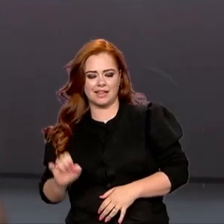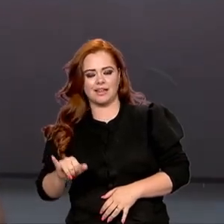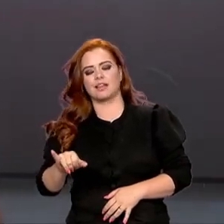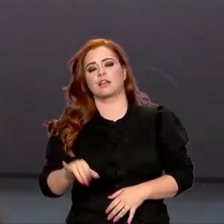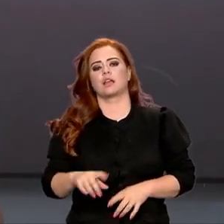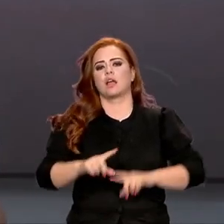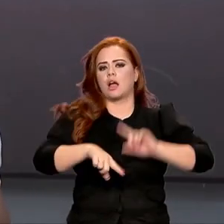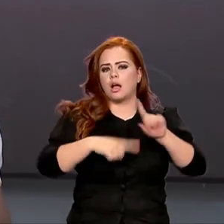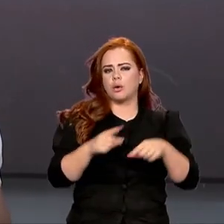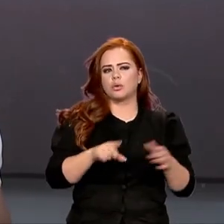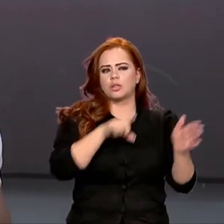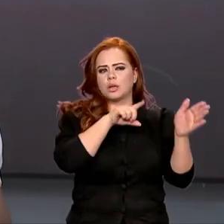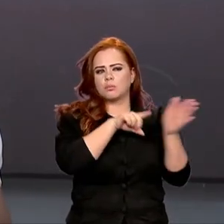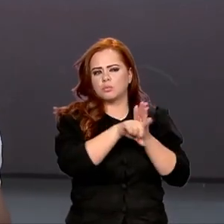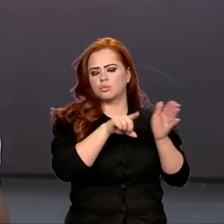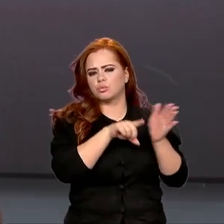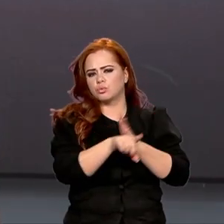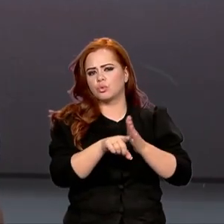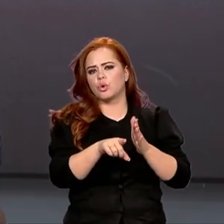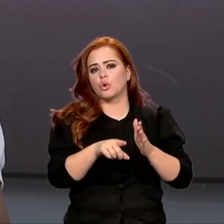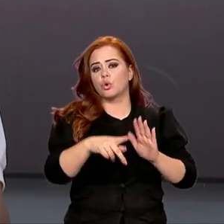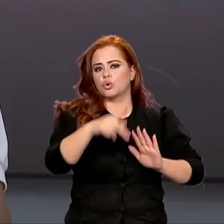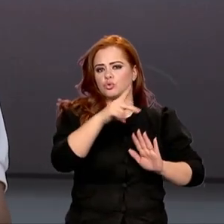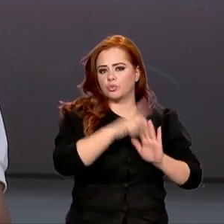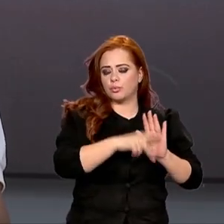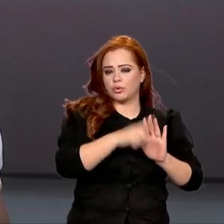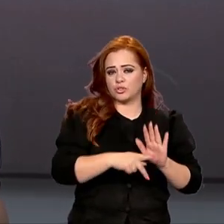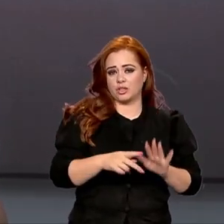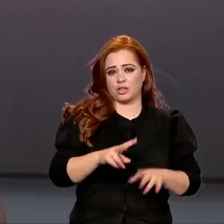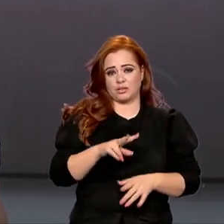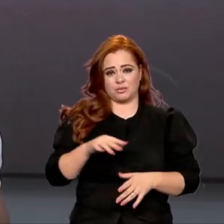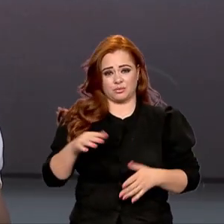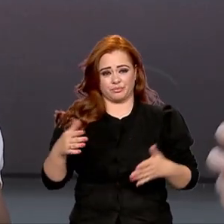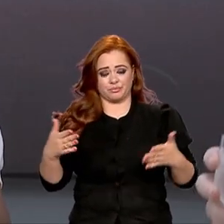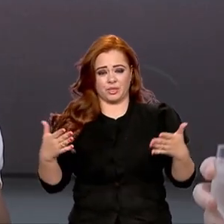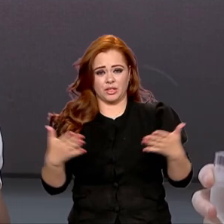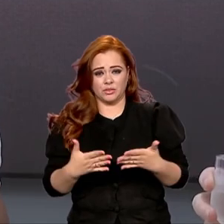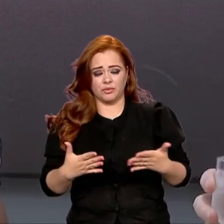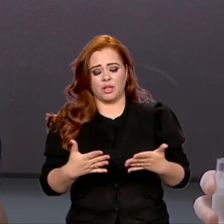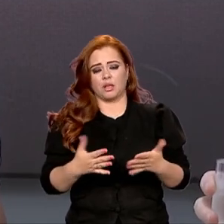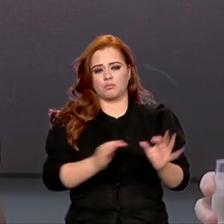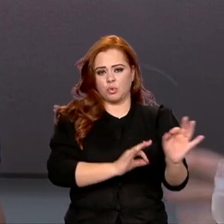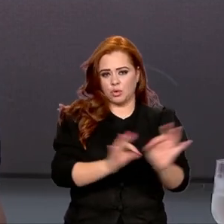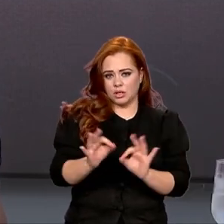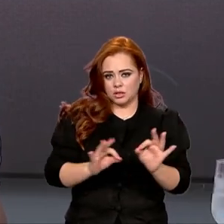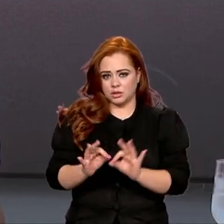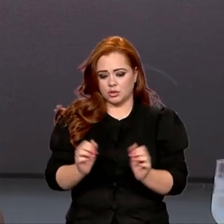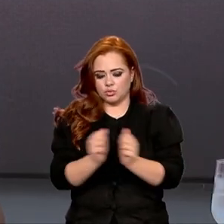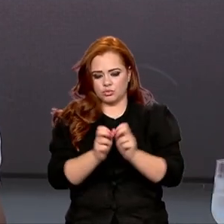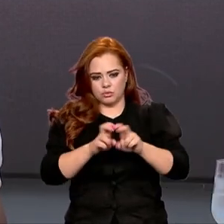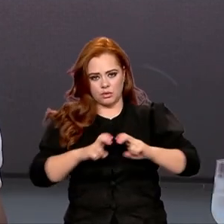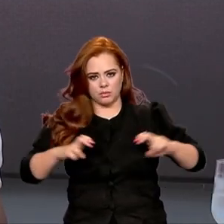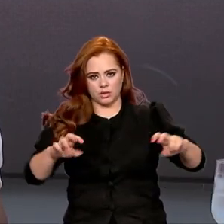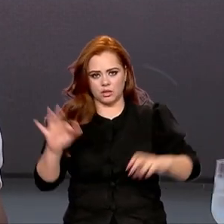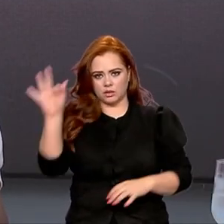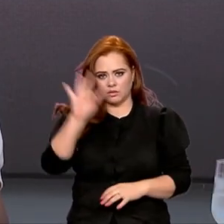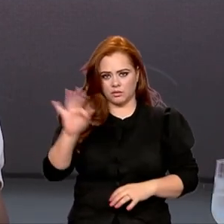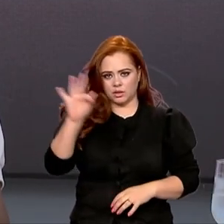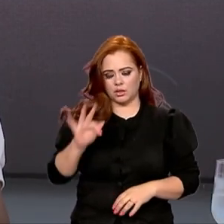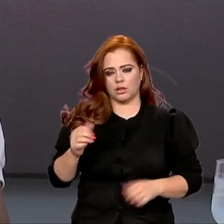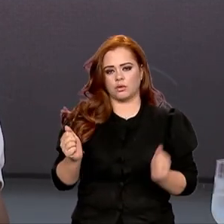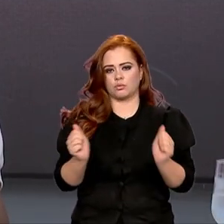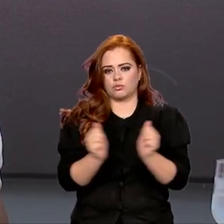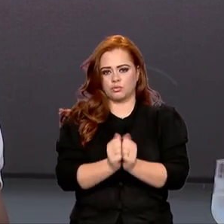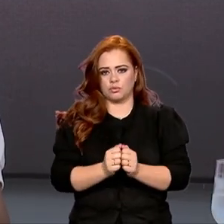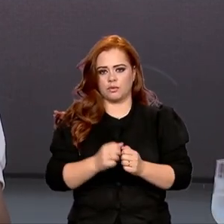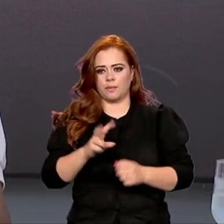é a questão de um projeto que a gente vem idealizando, já vem debatendo com a bancada federal, que é justamente a ligação da Vila Amazônia